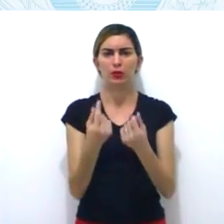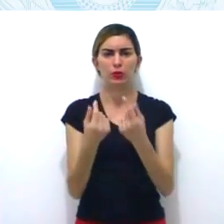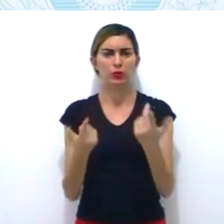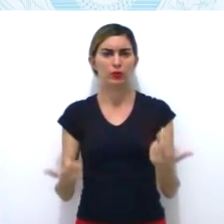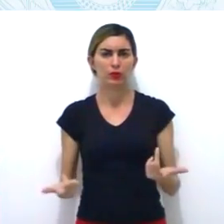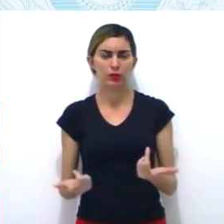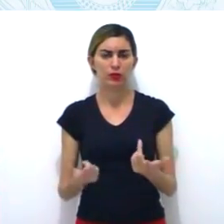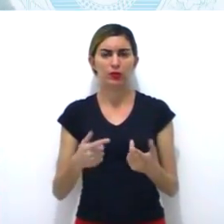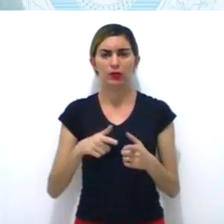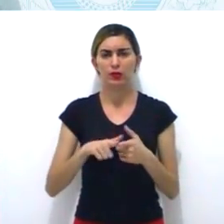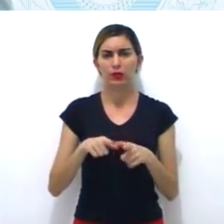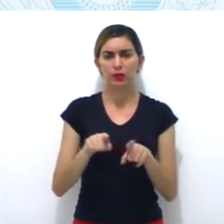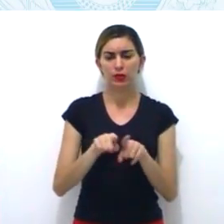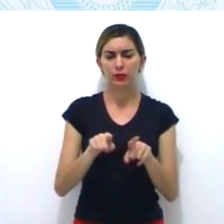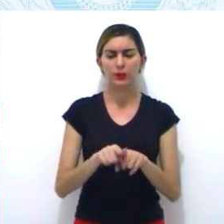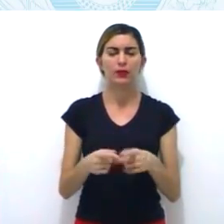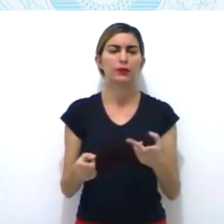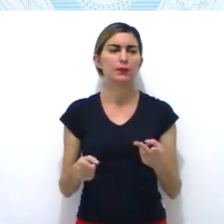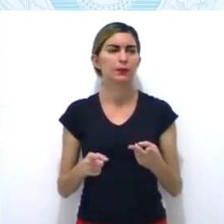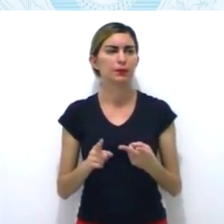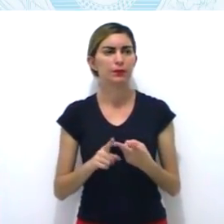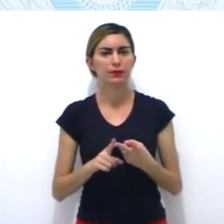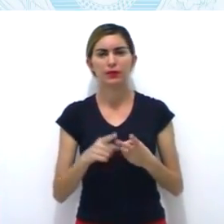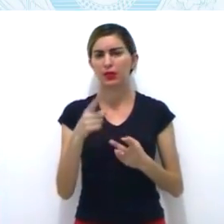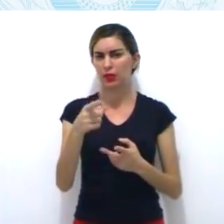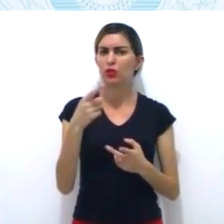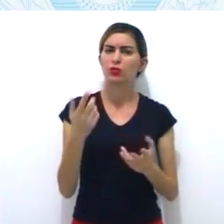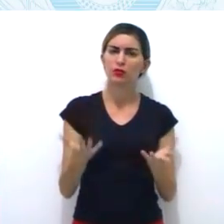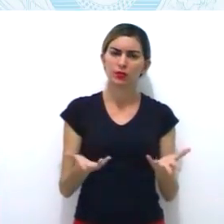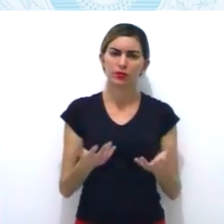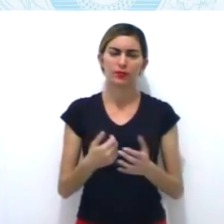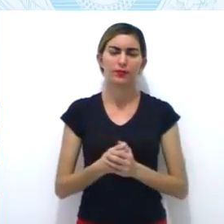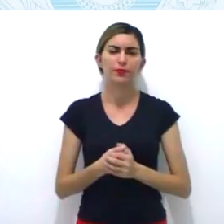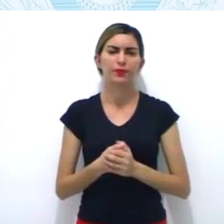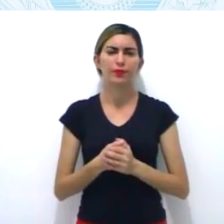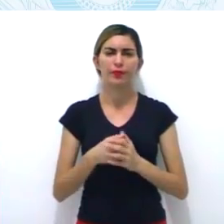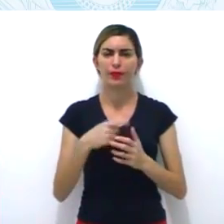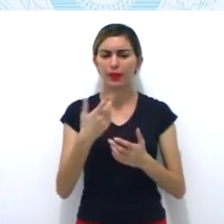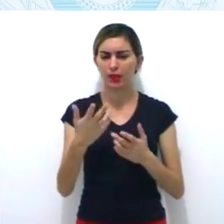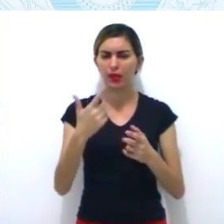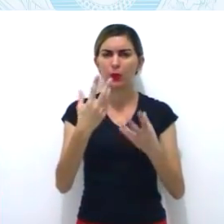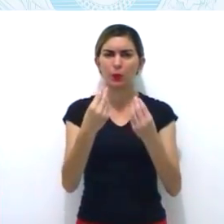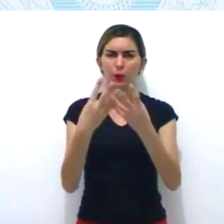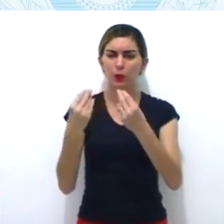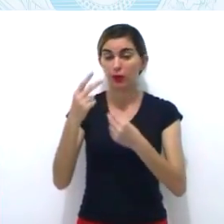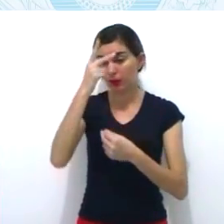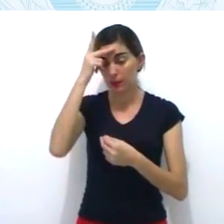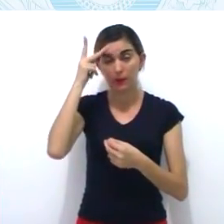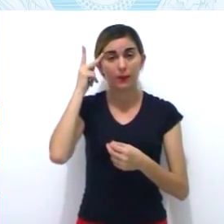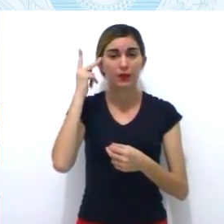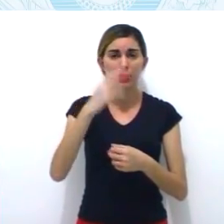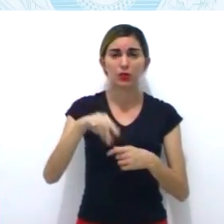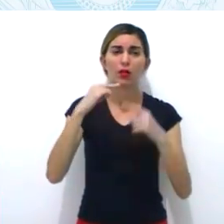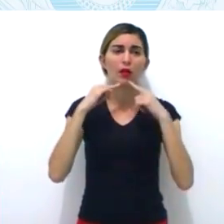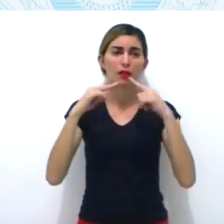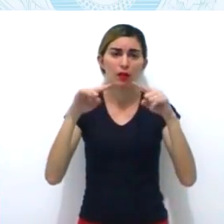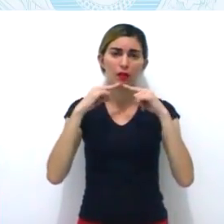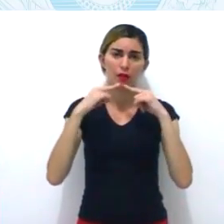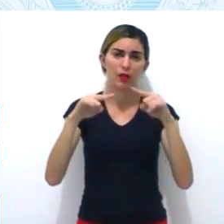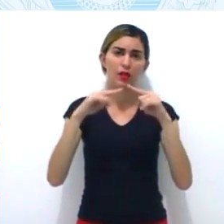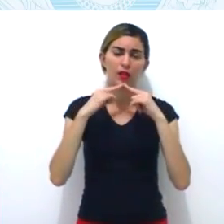reclamavam da carência de determinados alimentos. Além de caro, faltava. Para forte